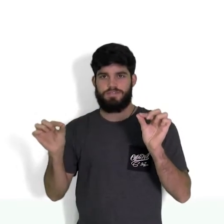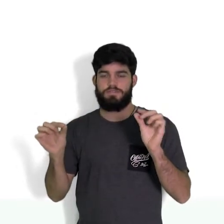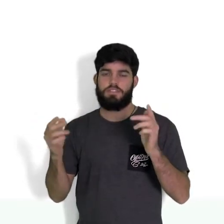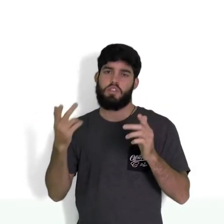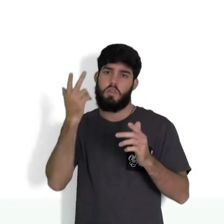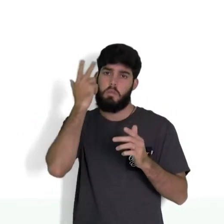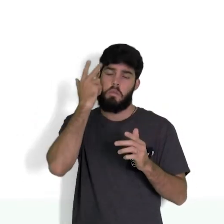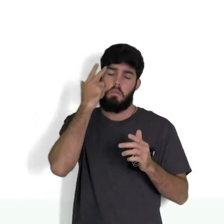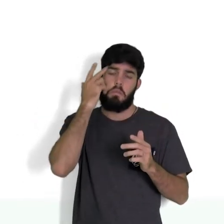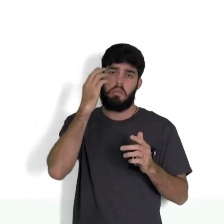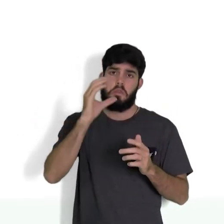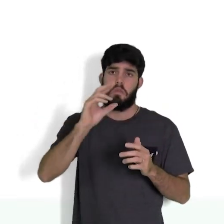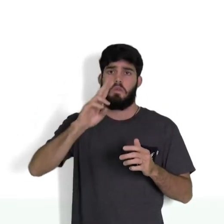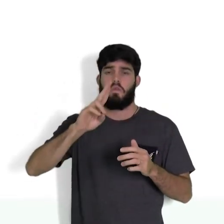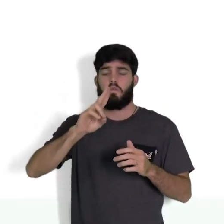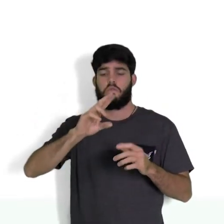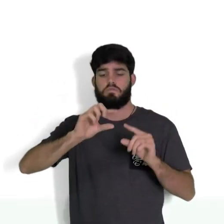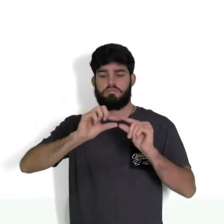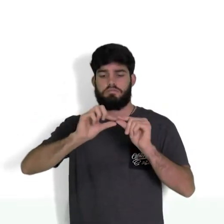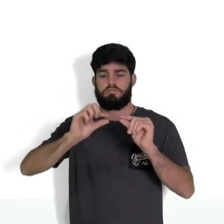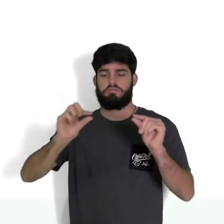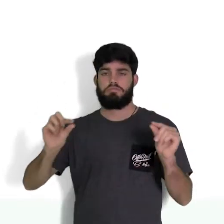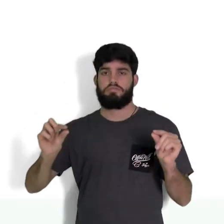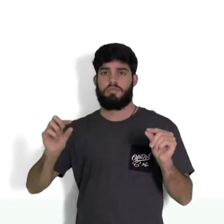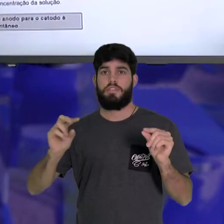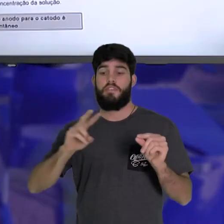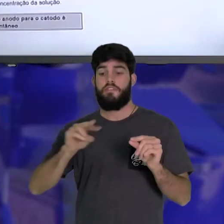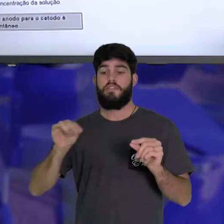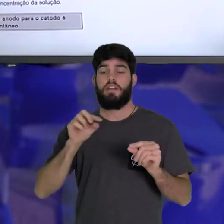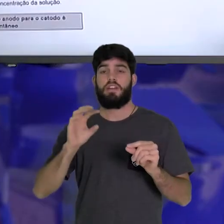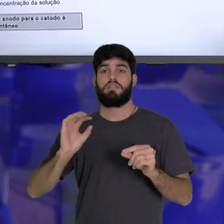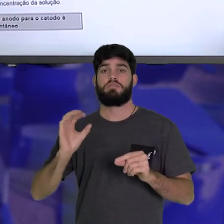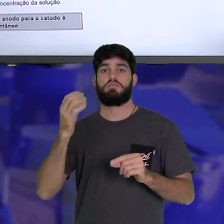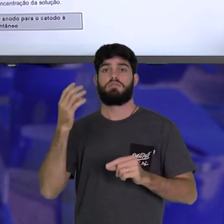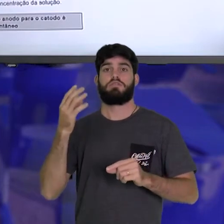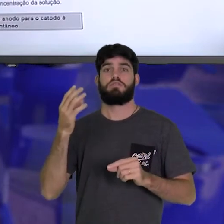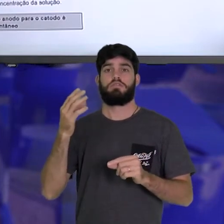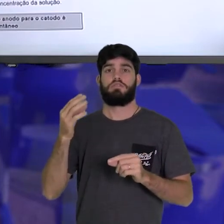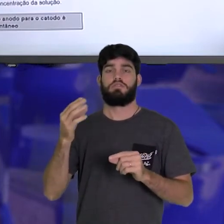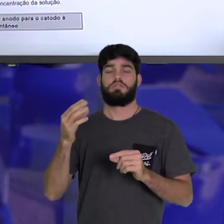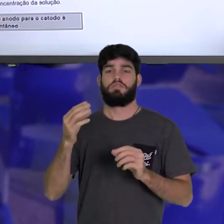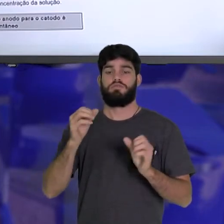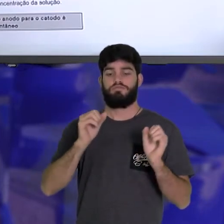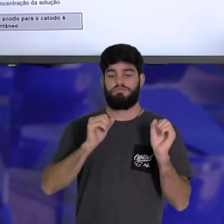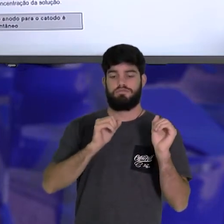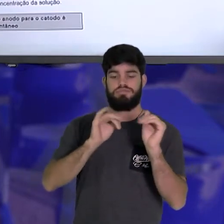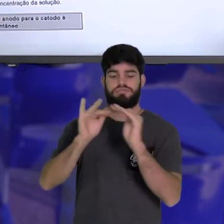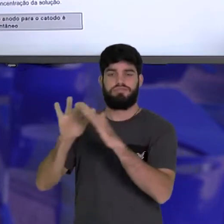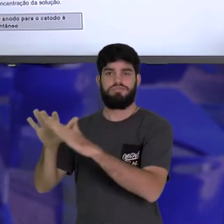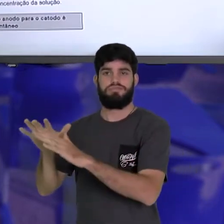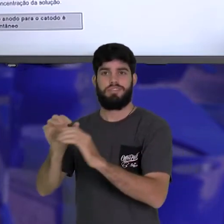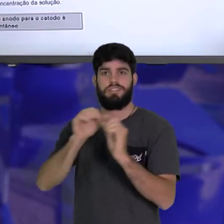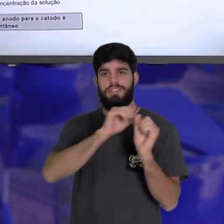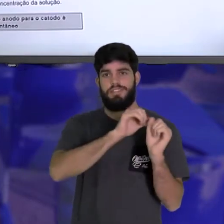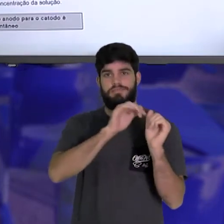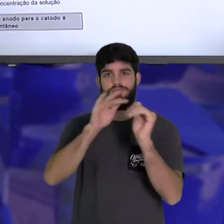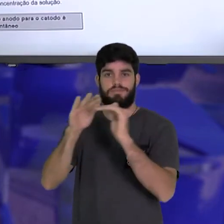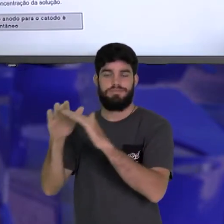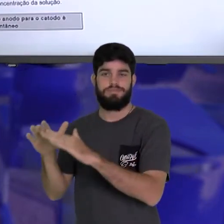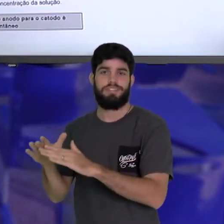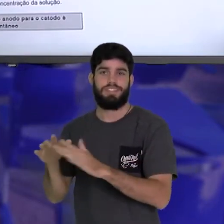cobre. No fio, vai acontecer a passagem dos elétrons do polo